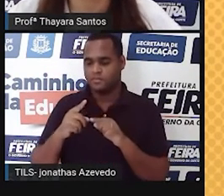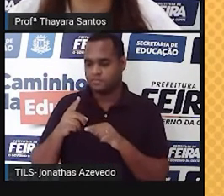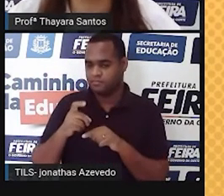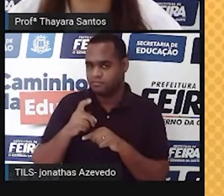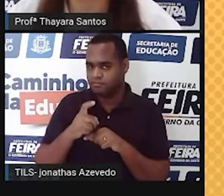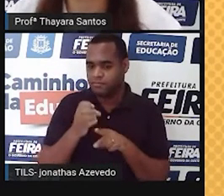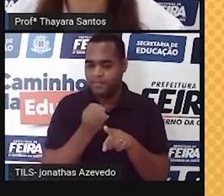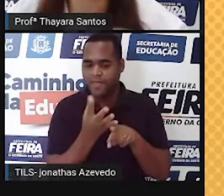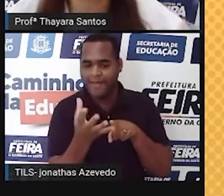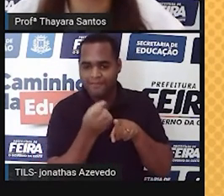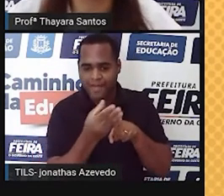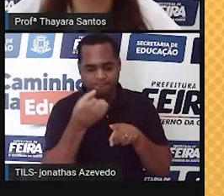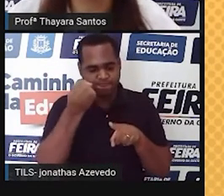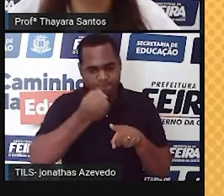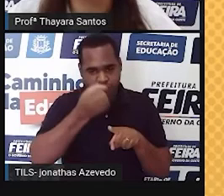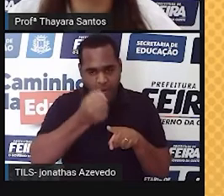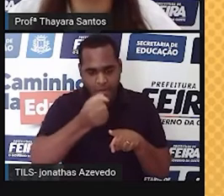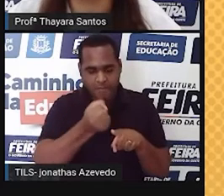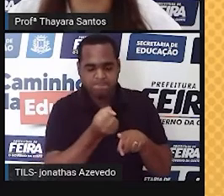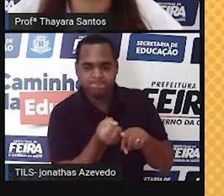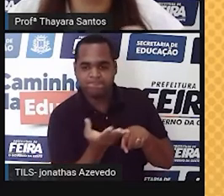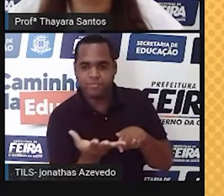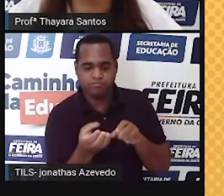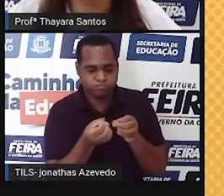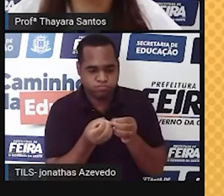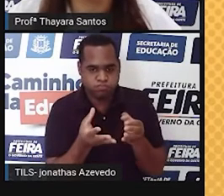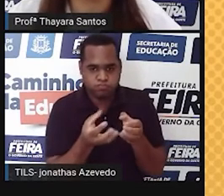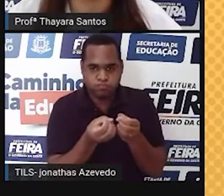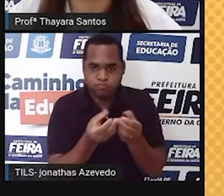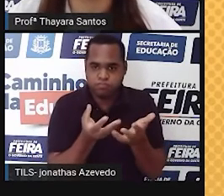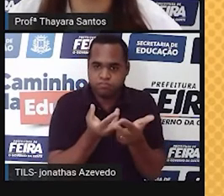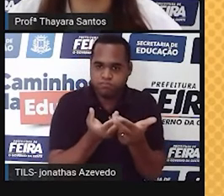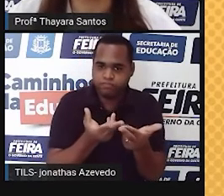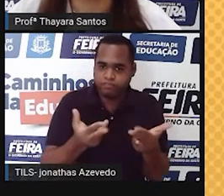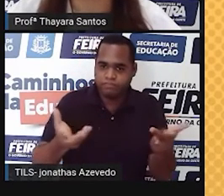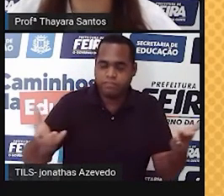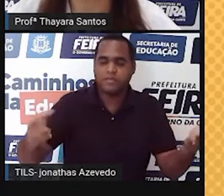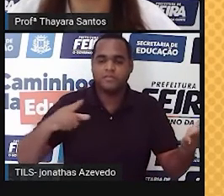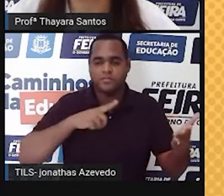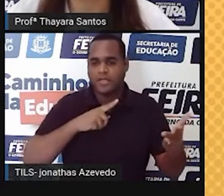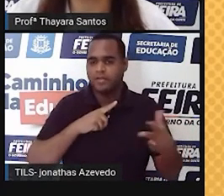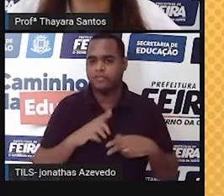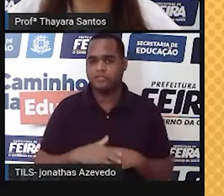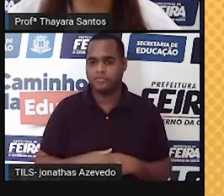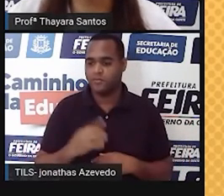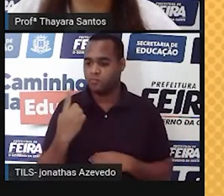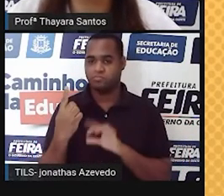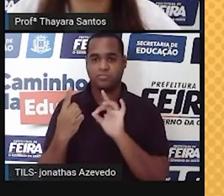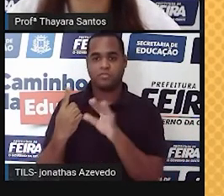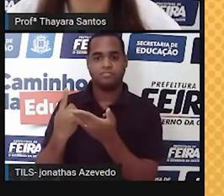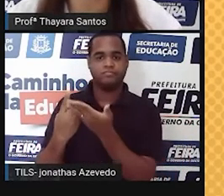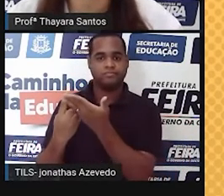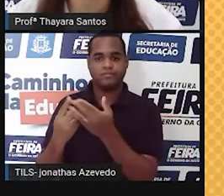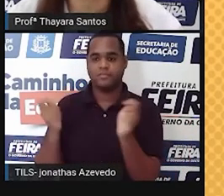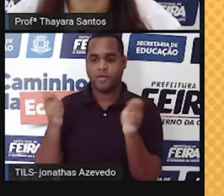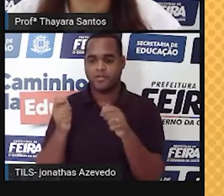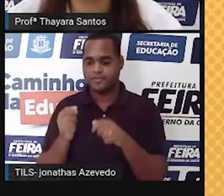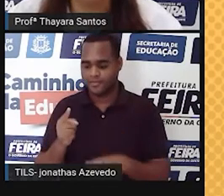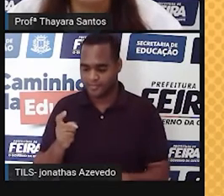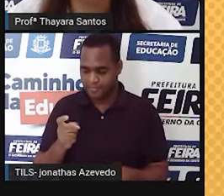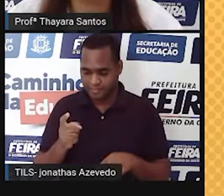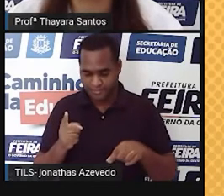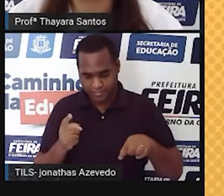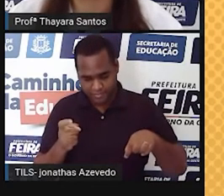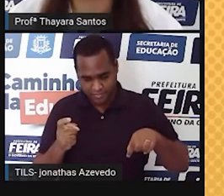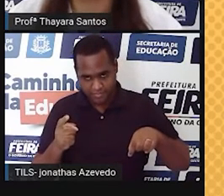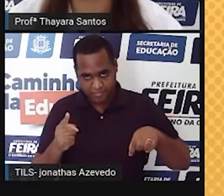ejaculação, o homem libera vários espermatozoides, muitos mesmo, mas somente um deles é que vai encontrar o